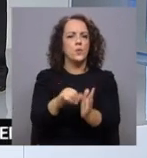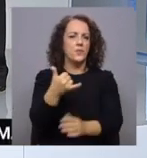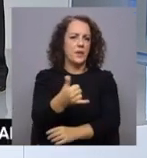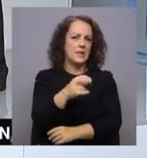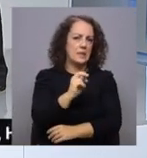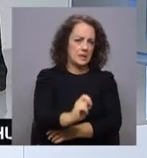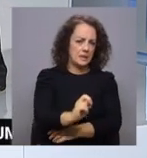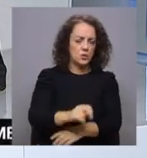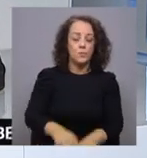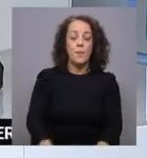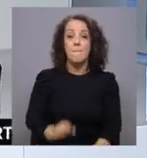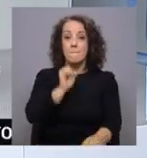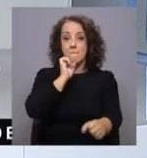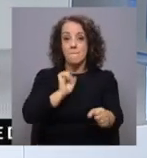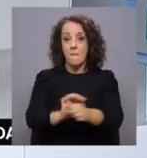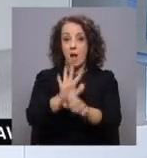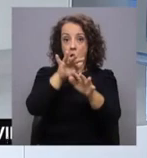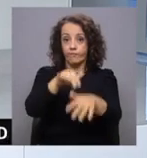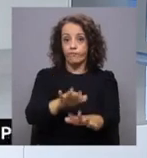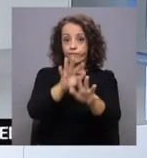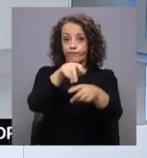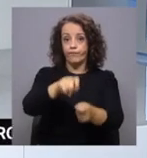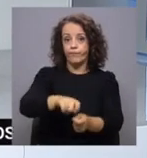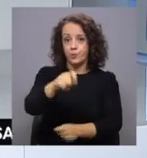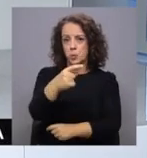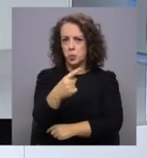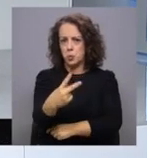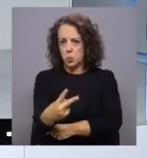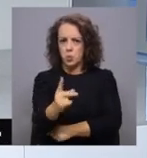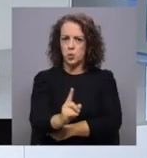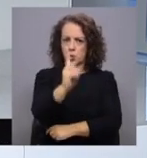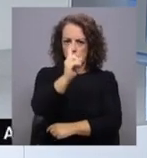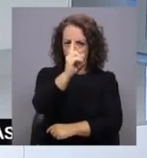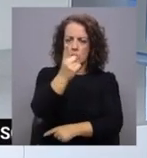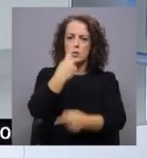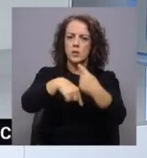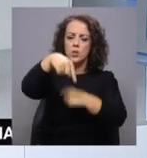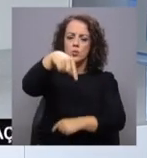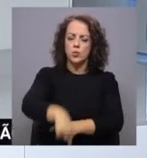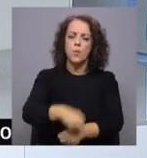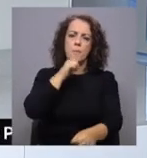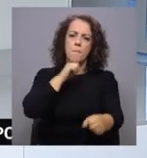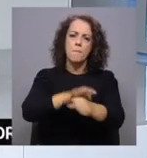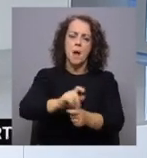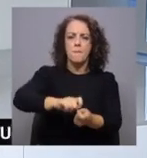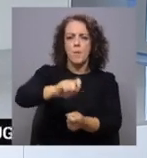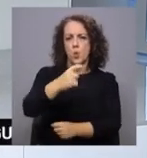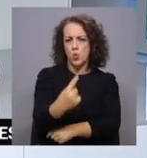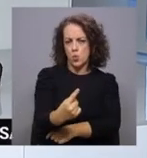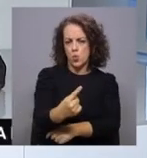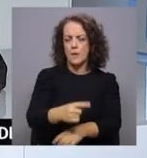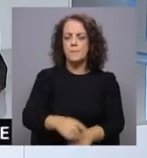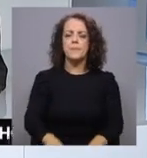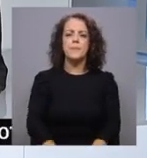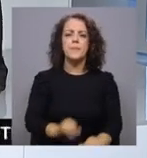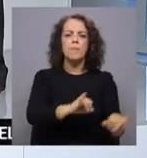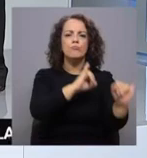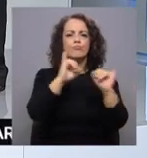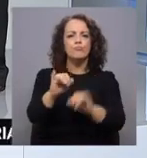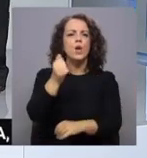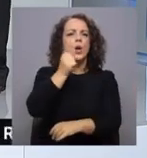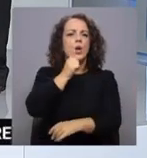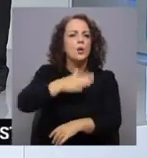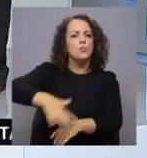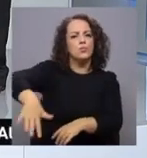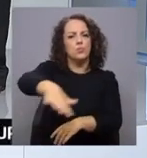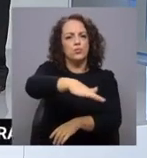Quanto à ondulação, ondulação de noroeste com 1 a 2 metros de altura, na costa sul de sudoeste com 1 metro. Para o arquipélago dos Açores